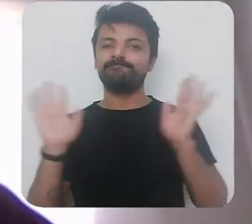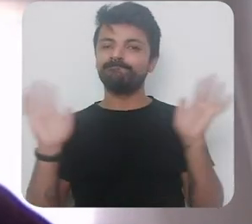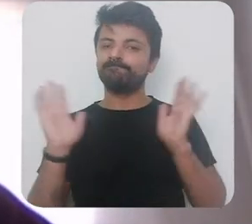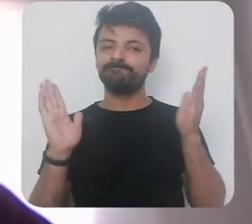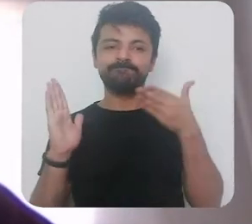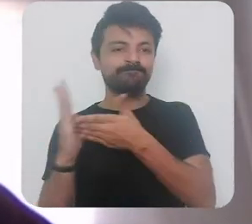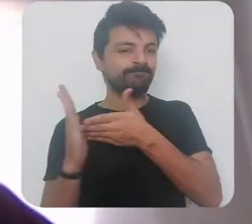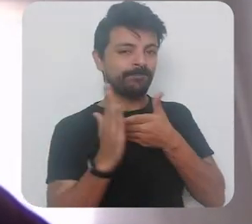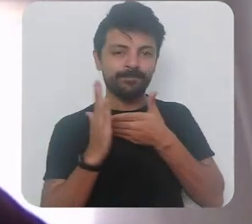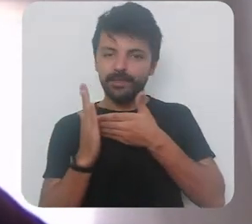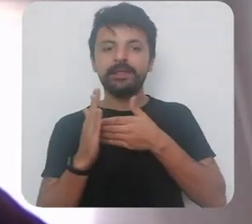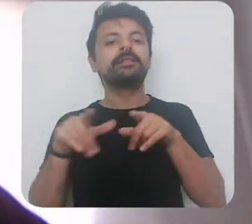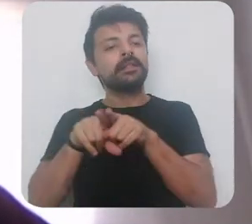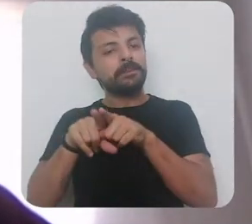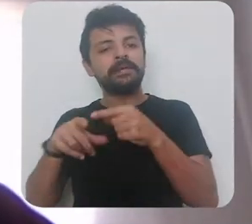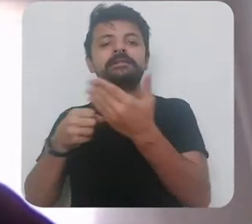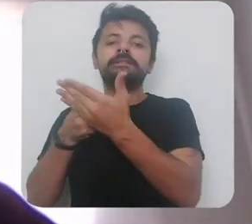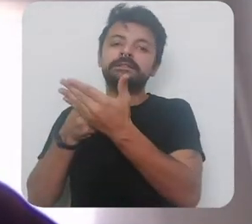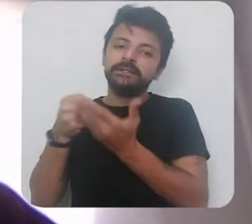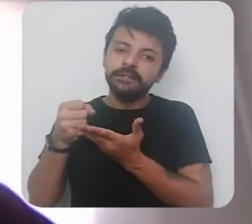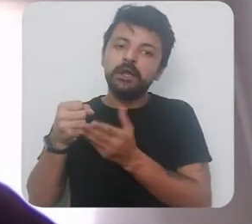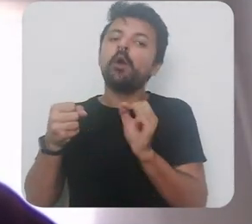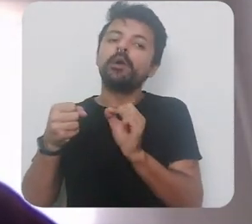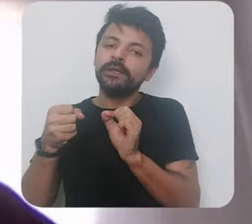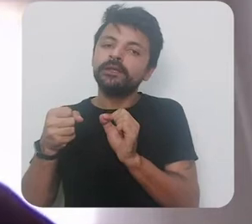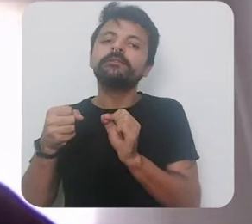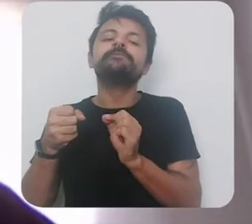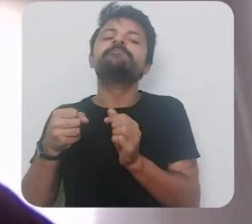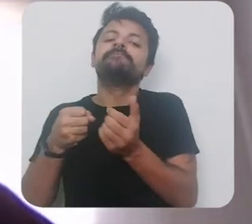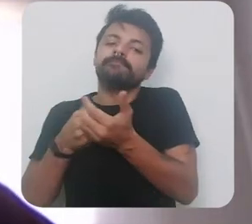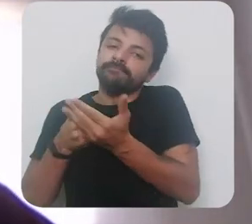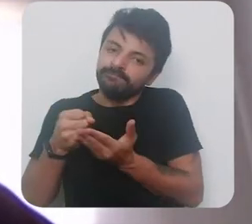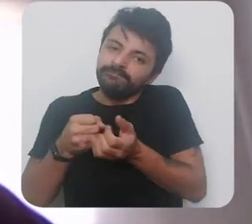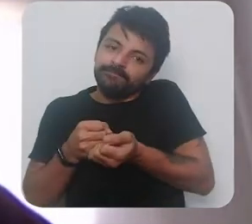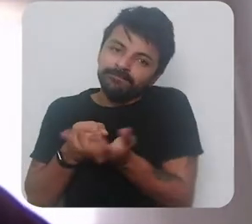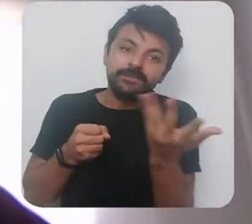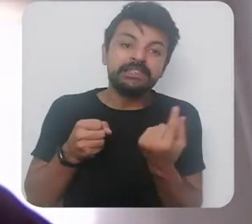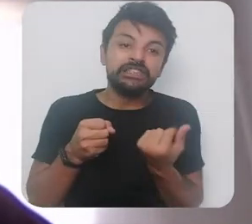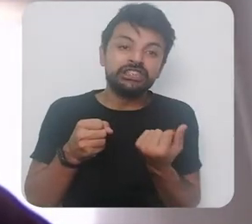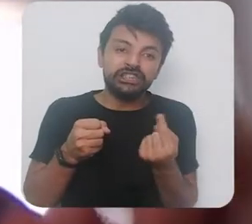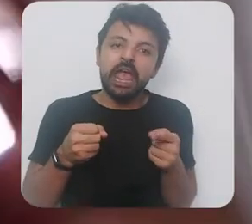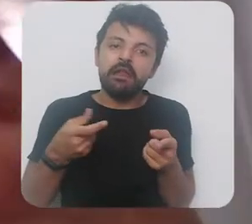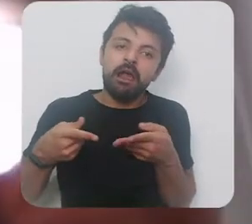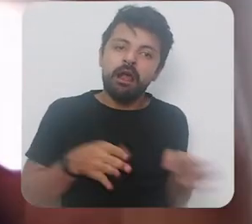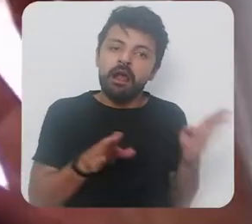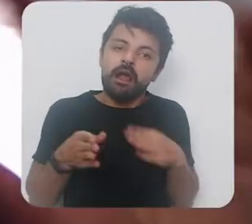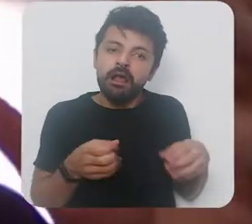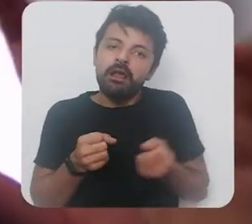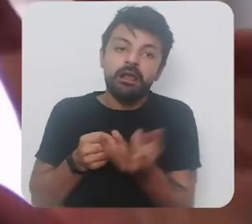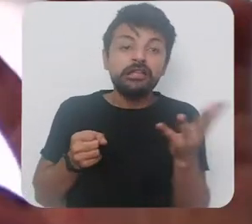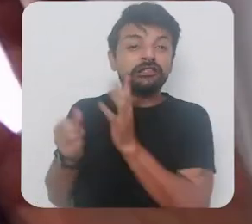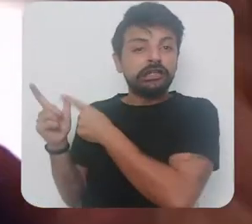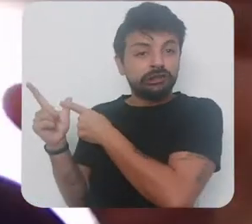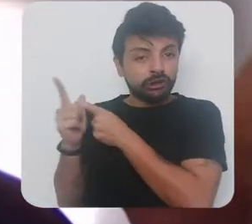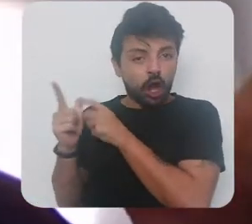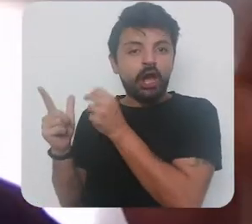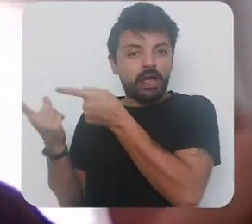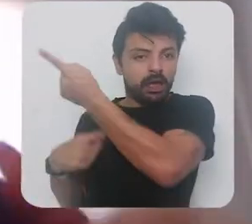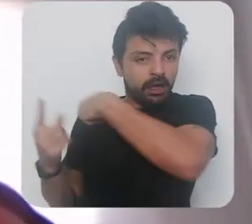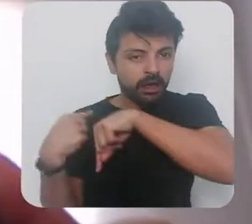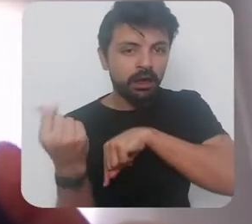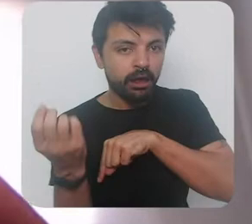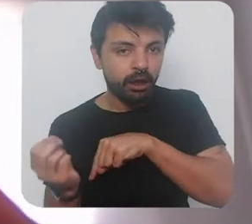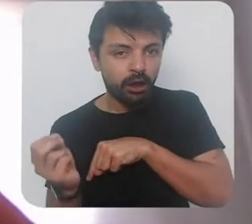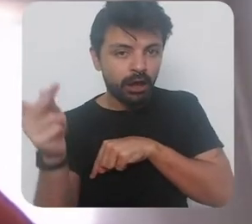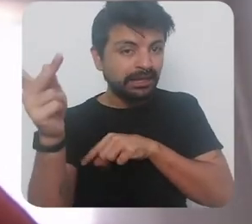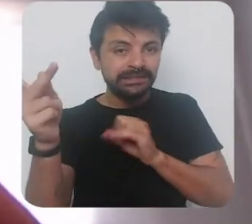senão o Estado também entrar com expansão da oferta monetária a questão é como deve ser esse